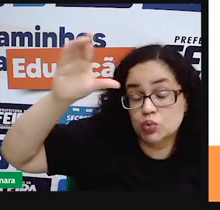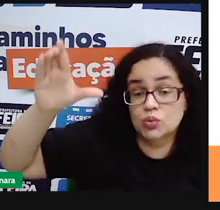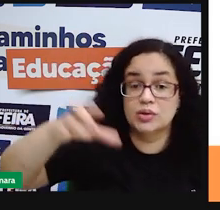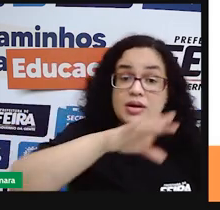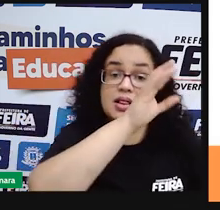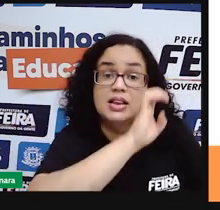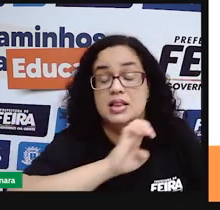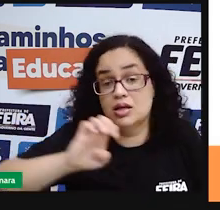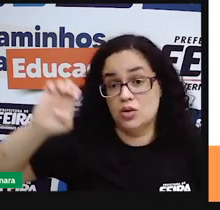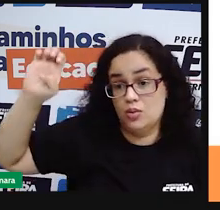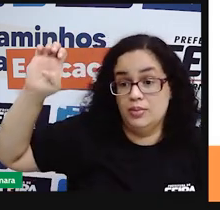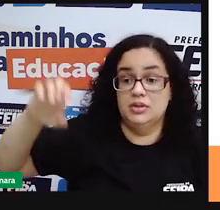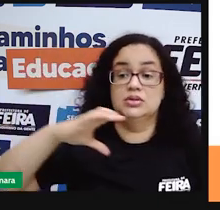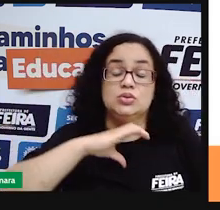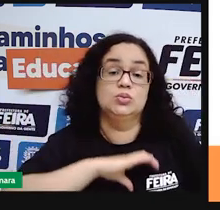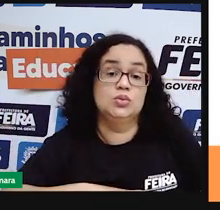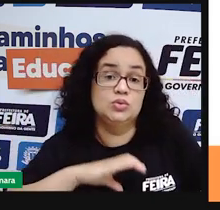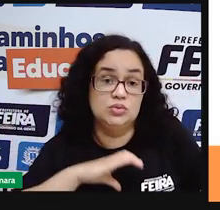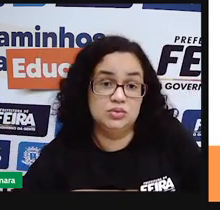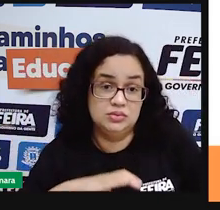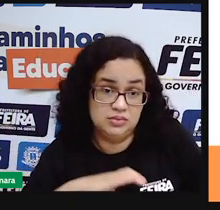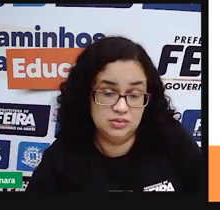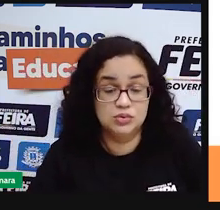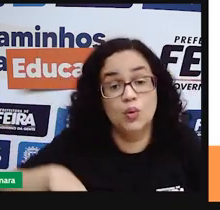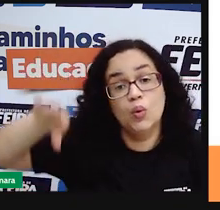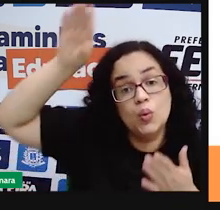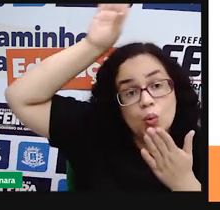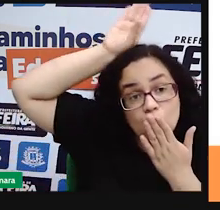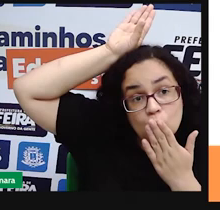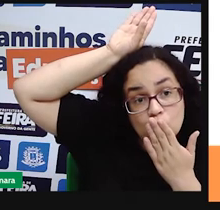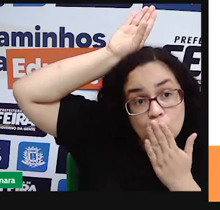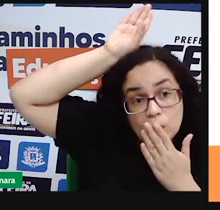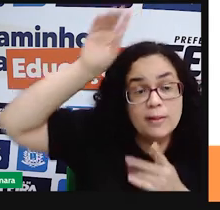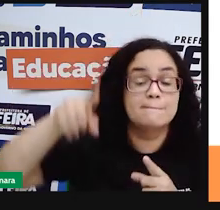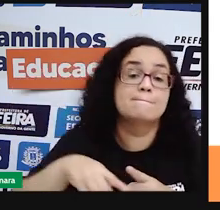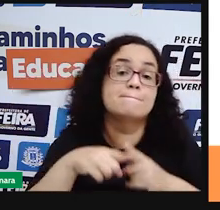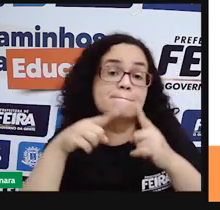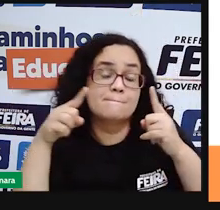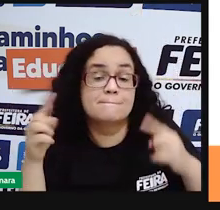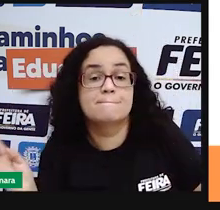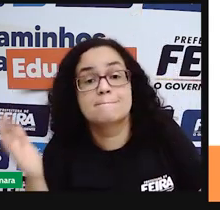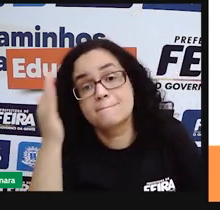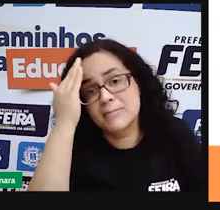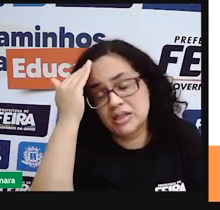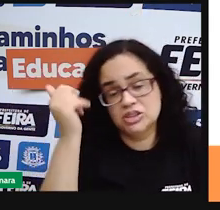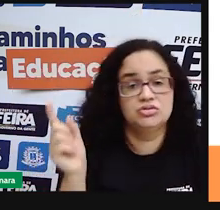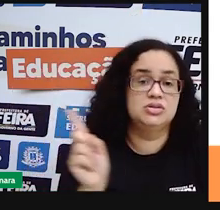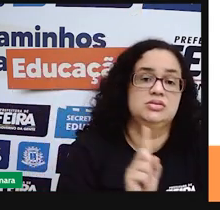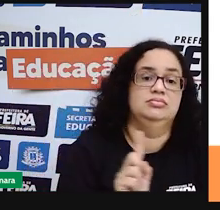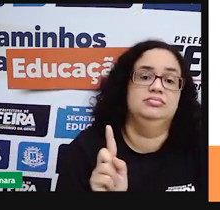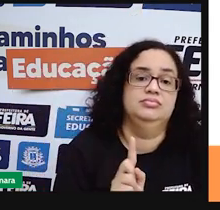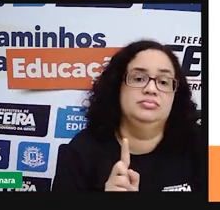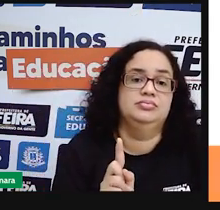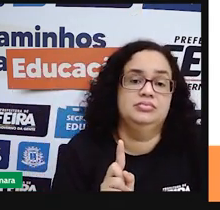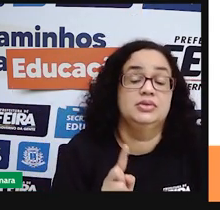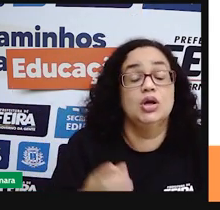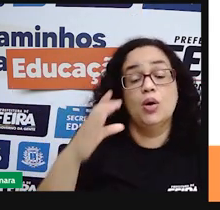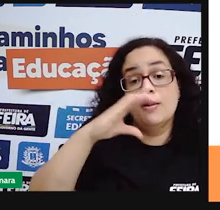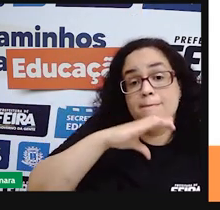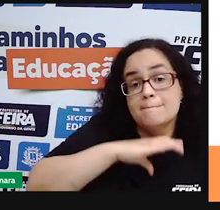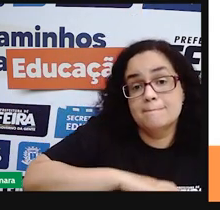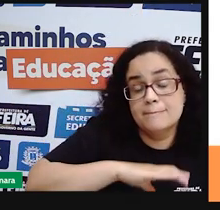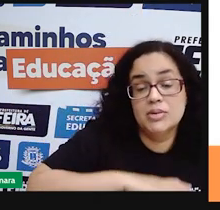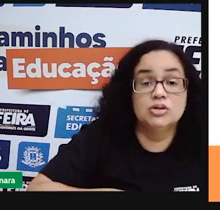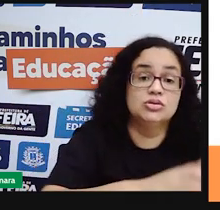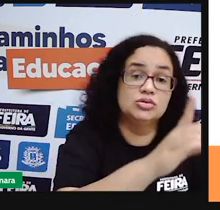portugueses e os indígenas. Mas aí a gente sabe que não foi bem assim. Os portugueses chegaram para